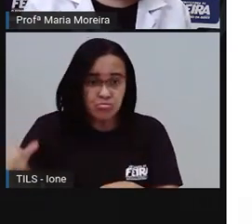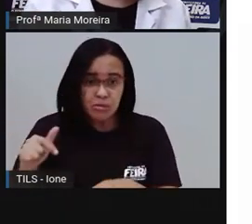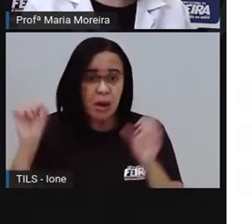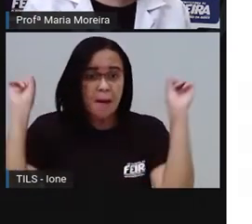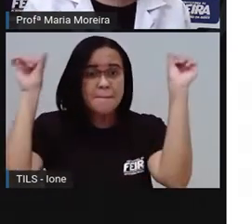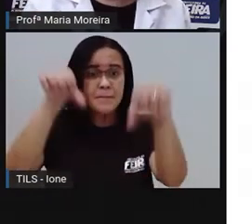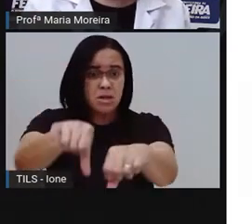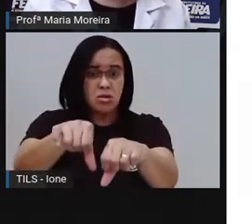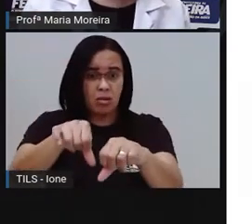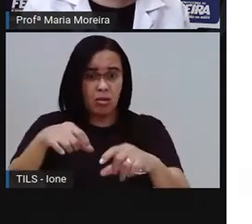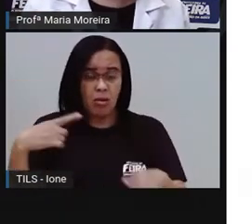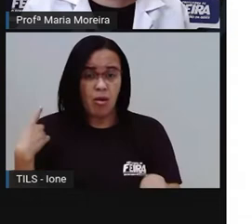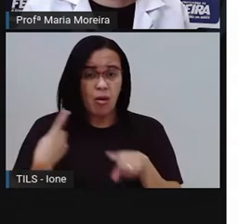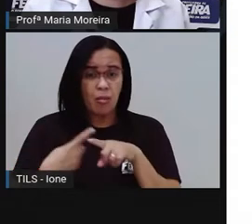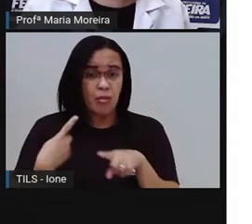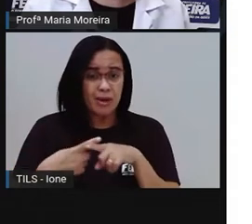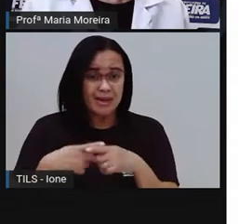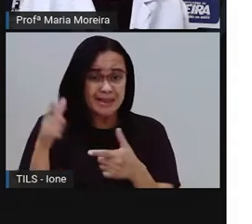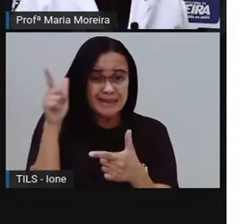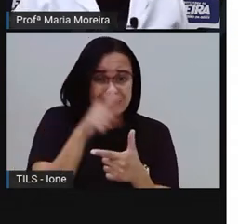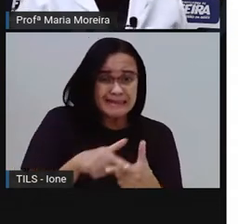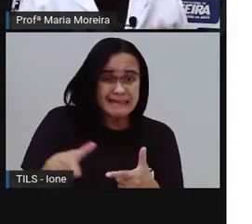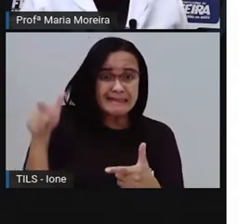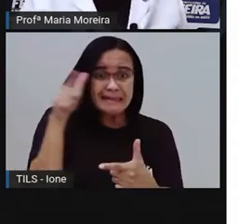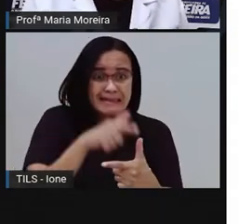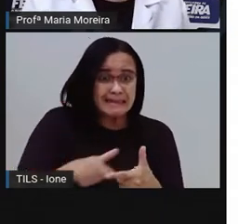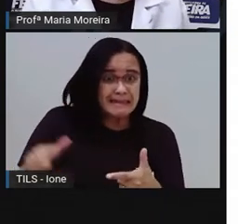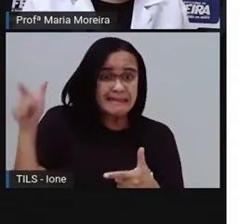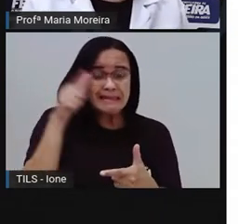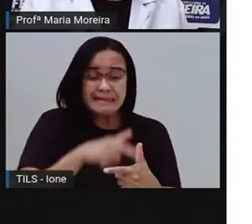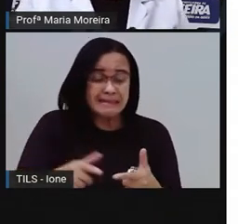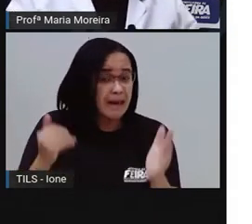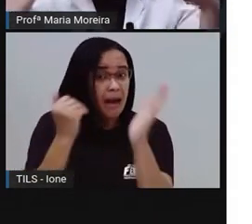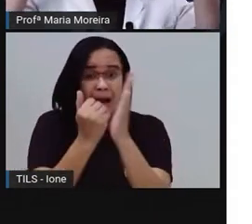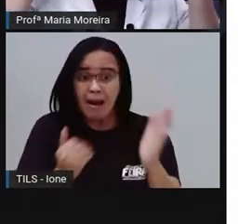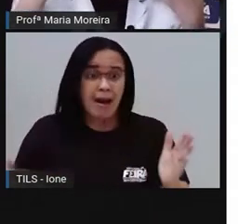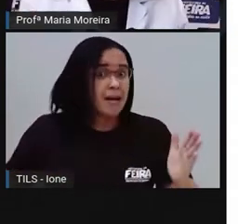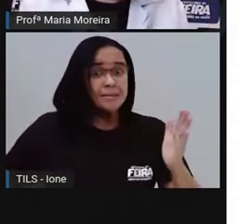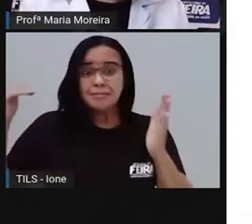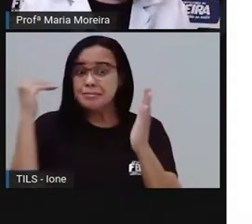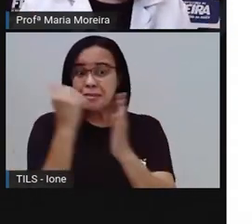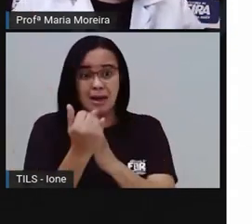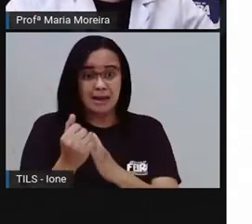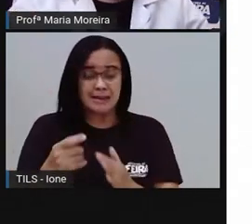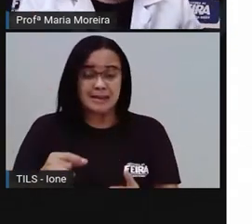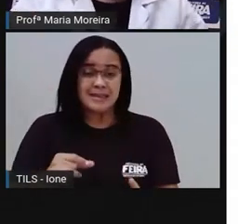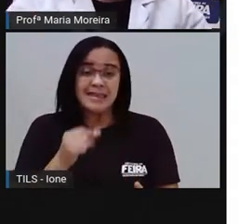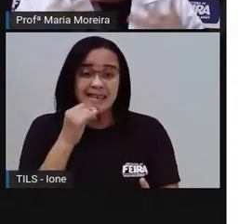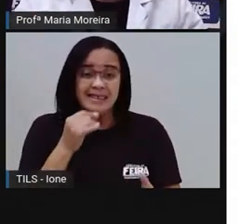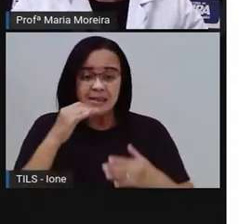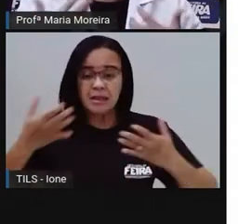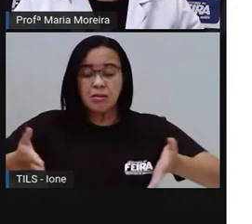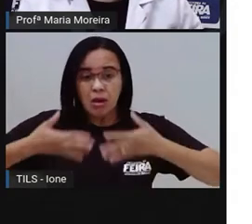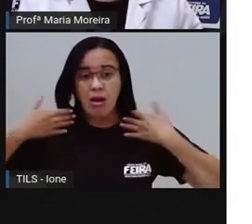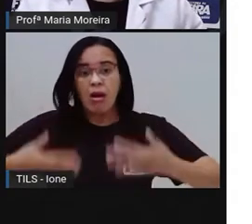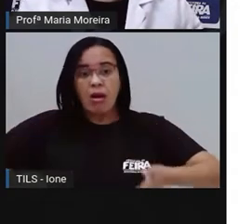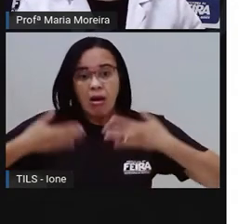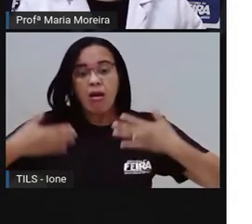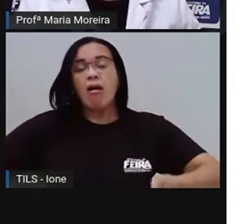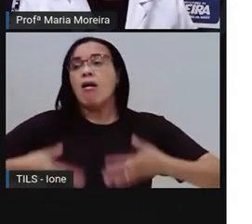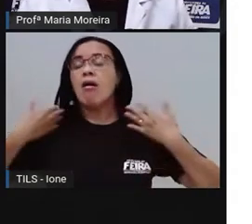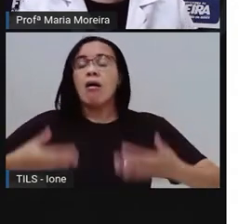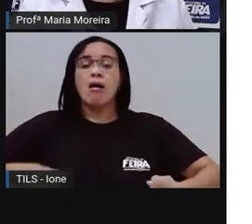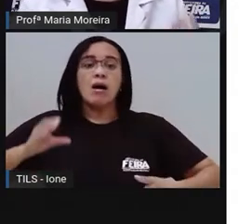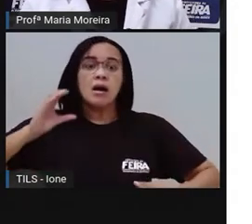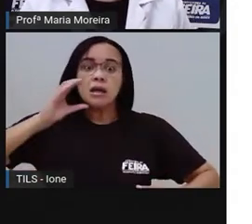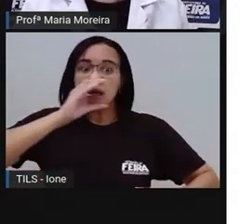estufa, vocês não tiveram a sensação aí nesse verão de meu Deus, que dia quente, o sol pinga, né? a gente tá sempre com a sensação de